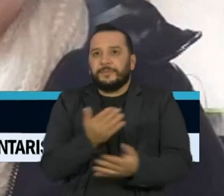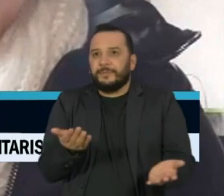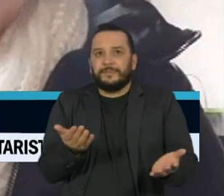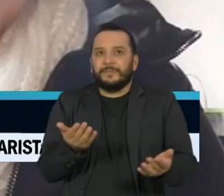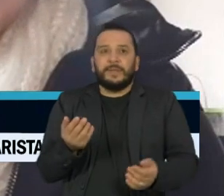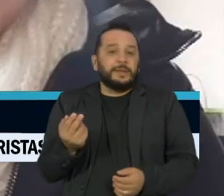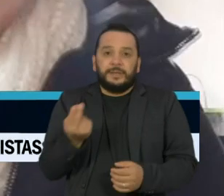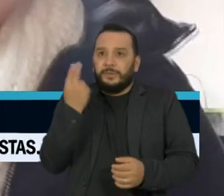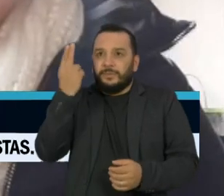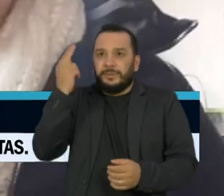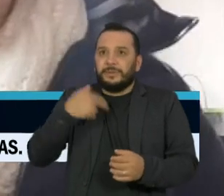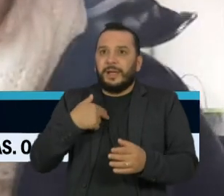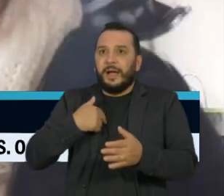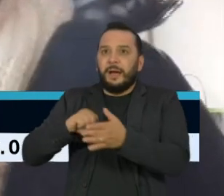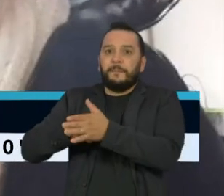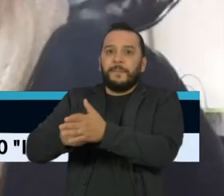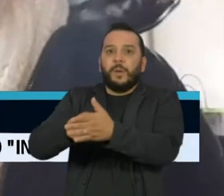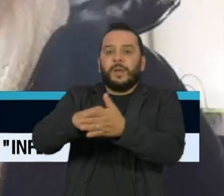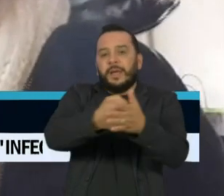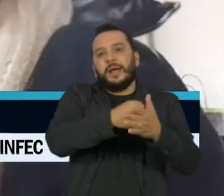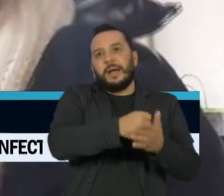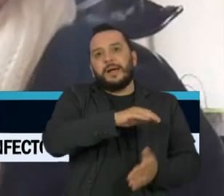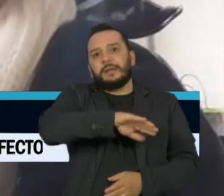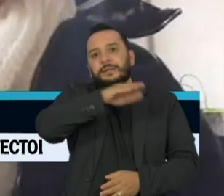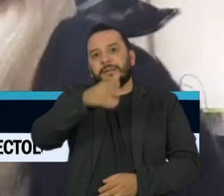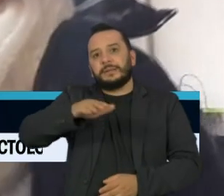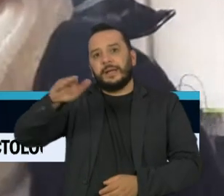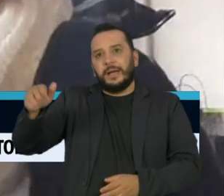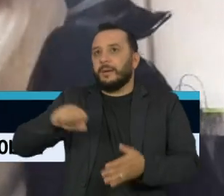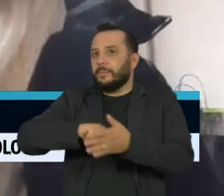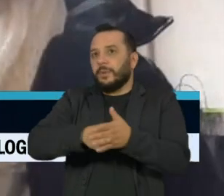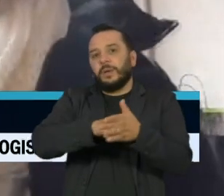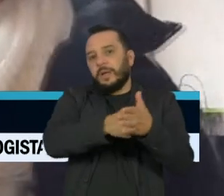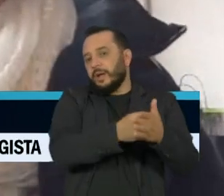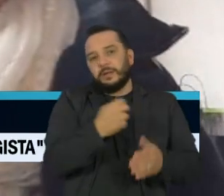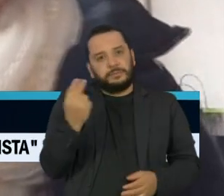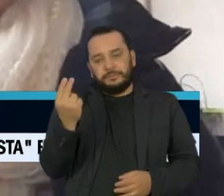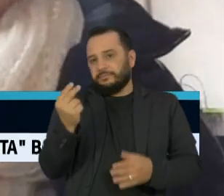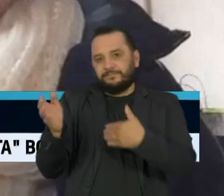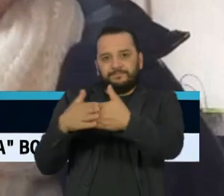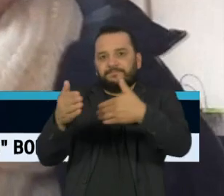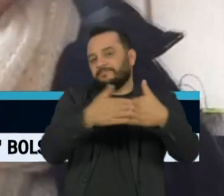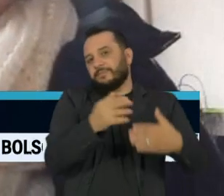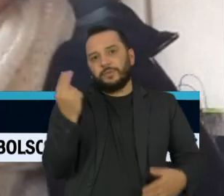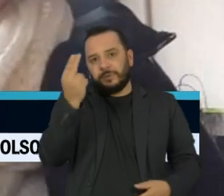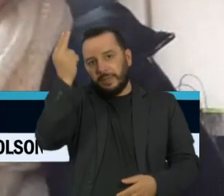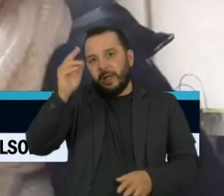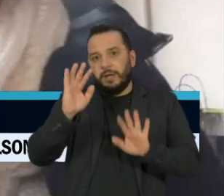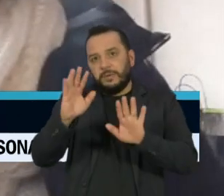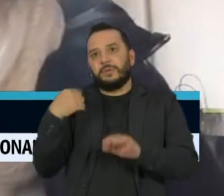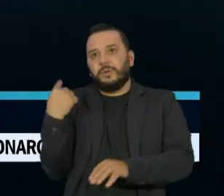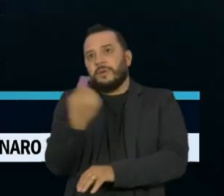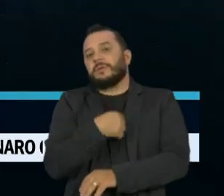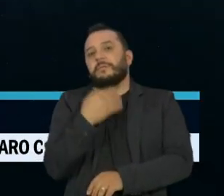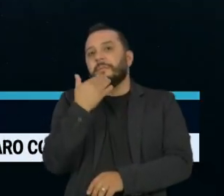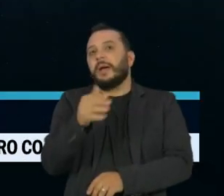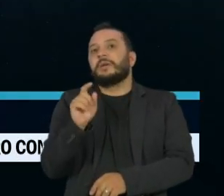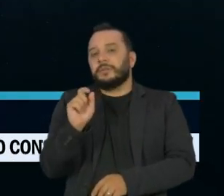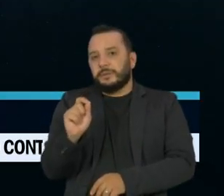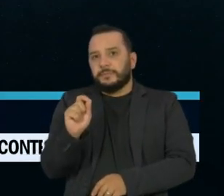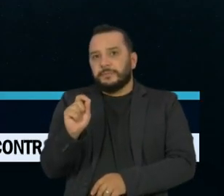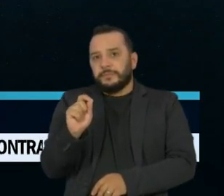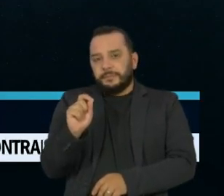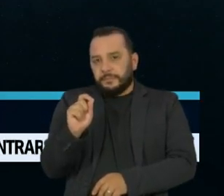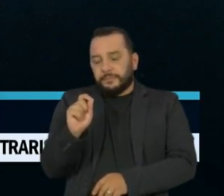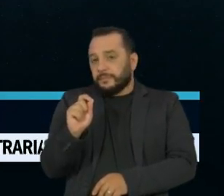bloqueio nas cidades da Serra, nós não temos como fazer isso, né? O que a gente pede é que as pessoas não se